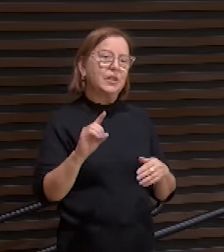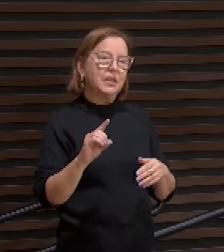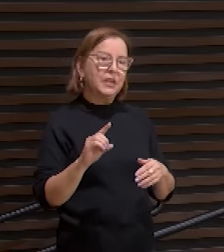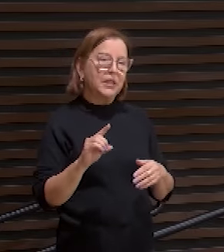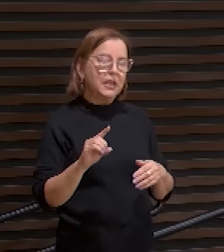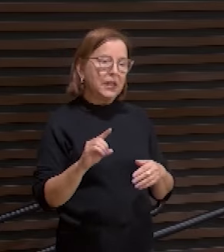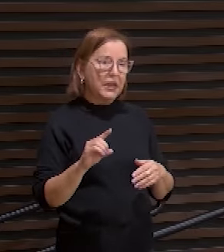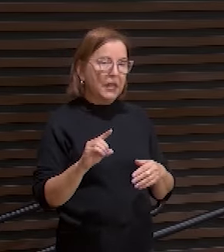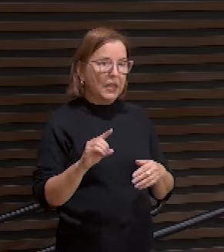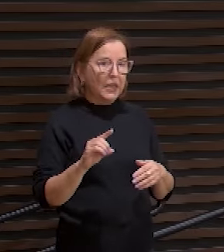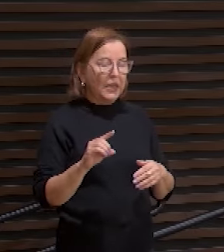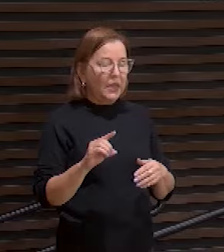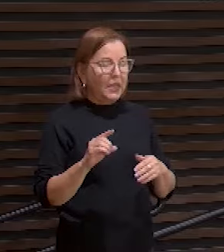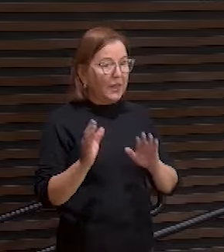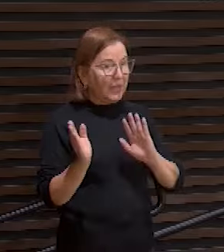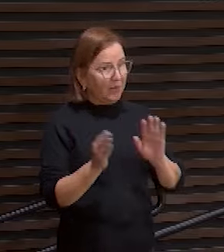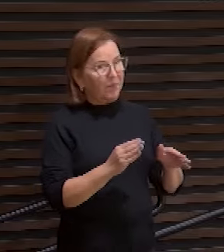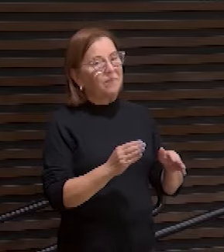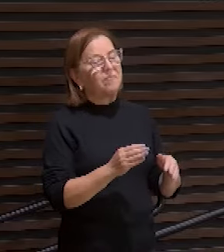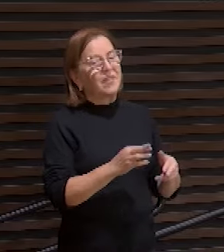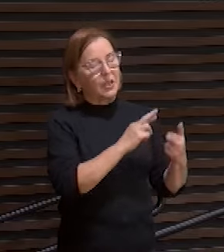e uma não é excludente da outra